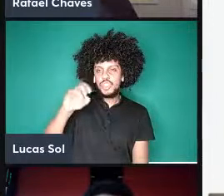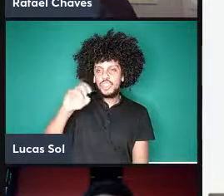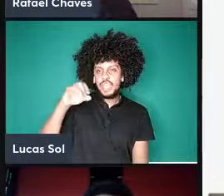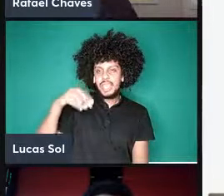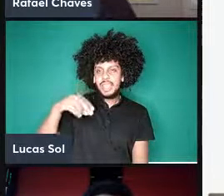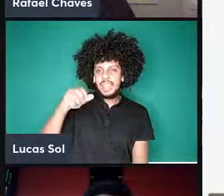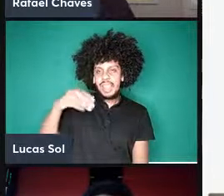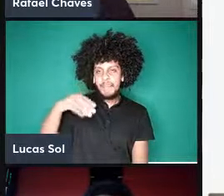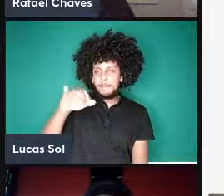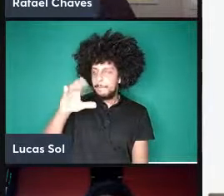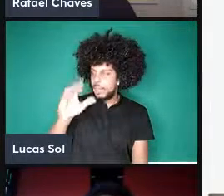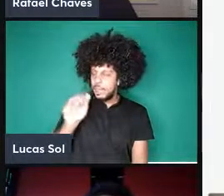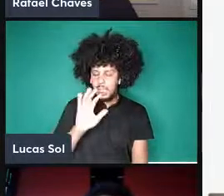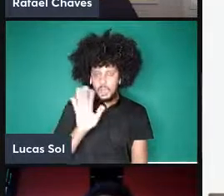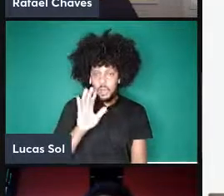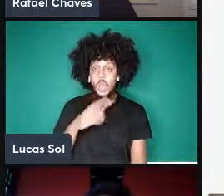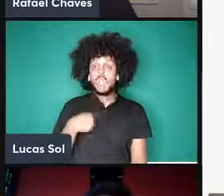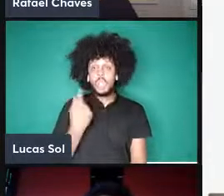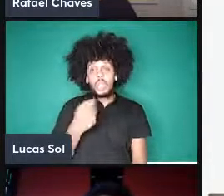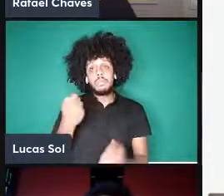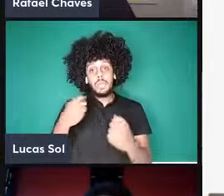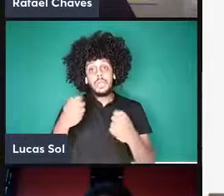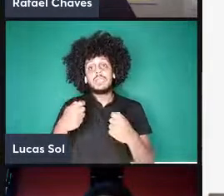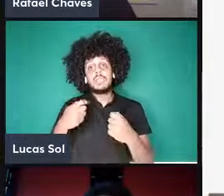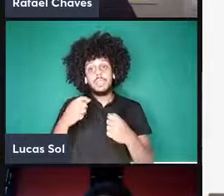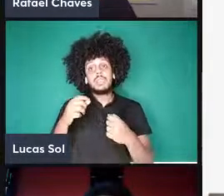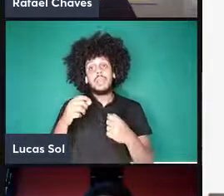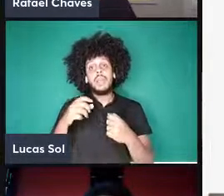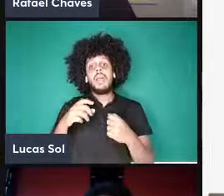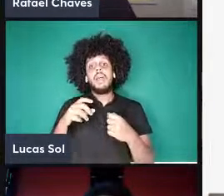chega nem perto de ser no zero absoluto